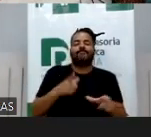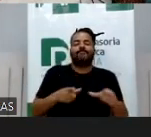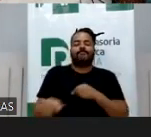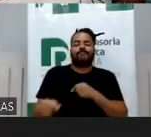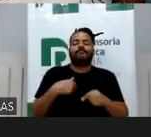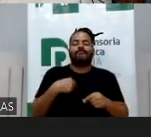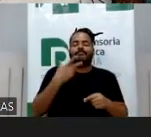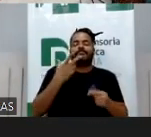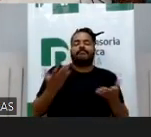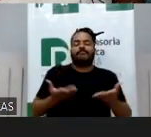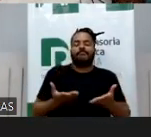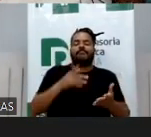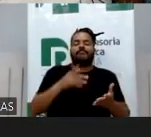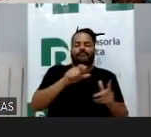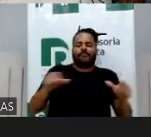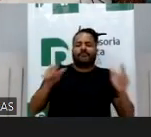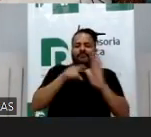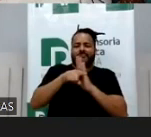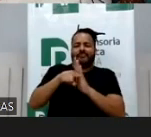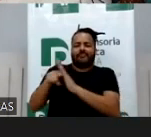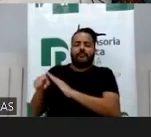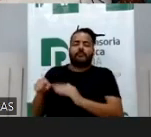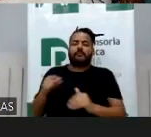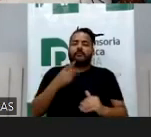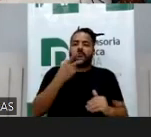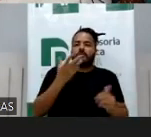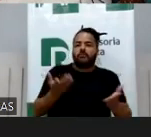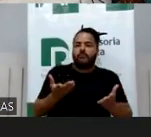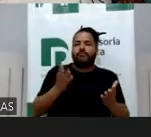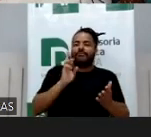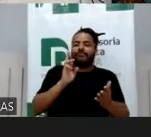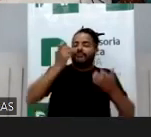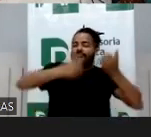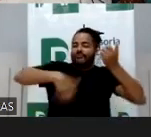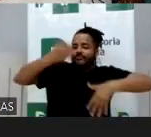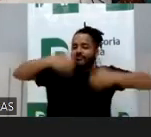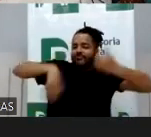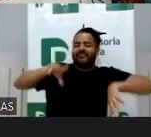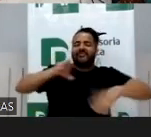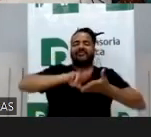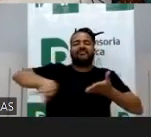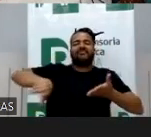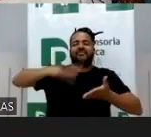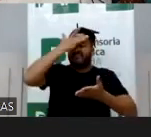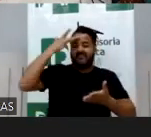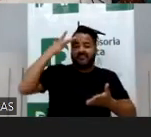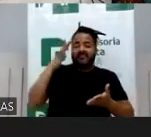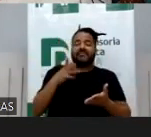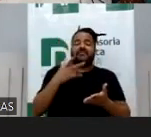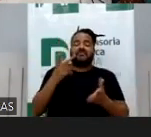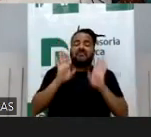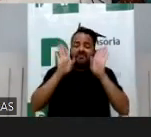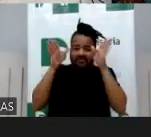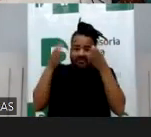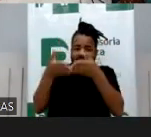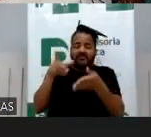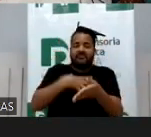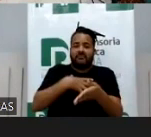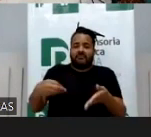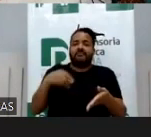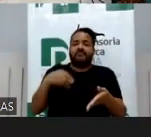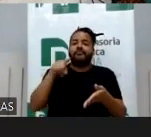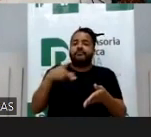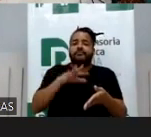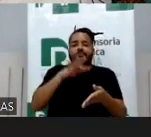tailandesas, em que elas pesquisaram, por exemplo, o relato de várias pessoas que divulgavam fotos de filhos em perfis privados e que foram vítimas